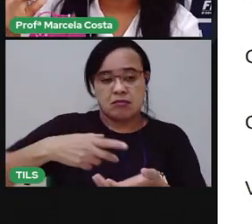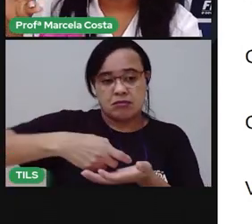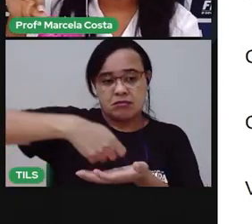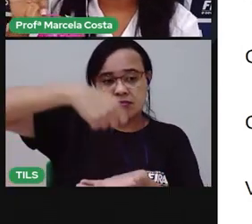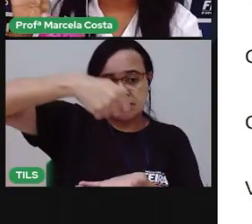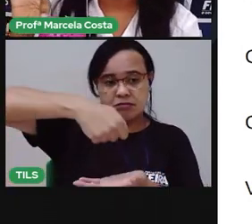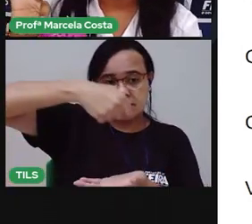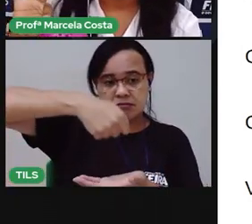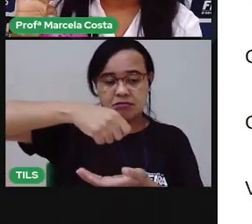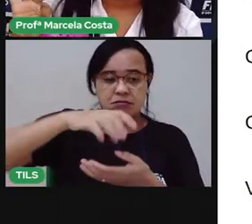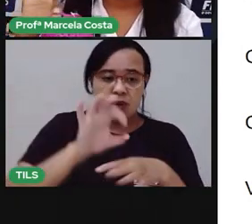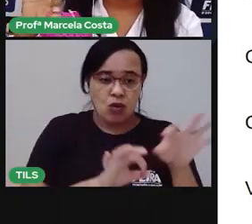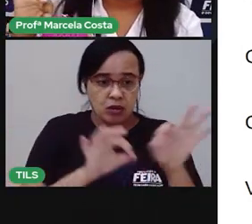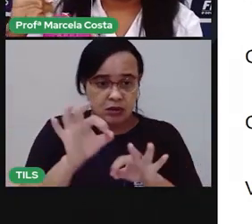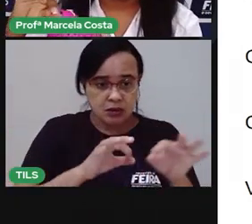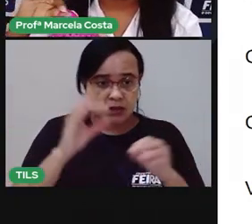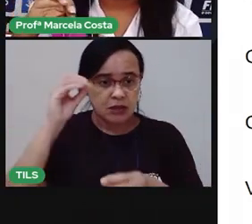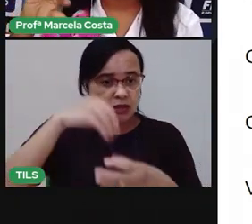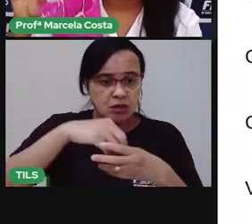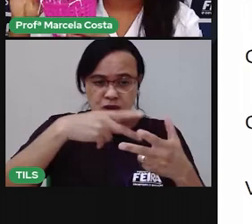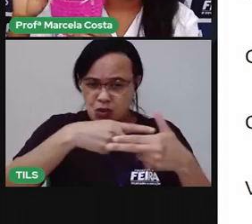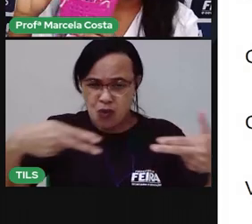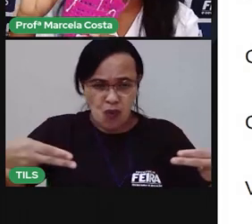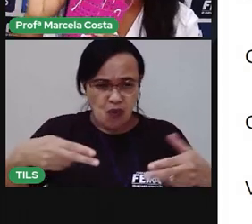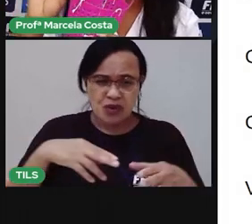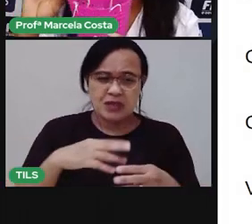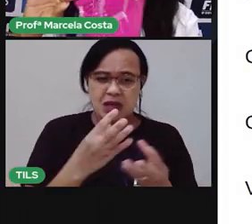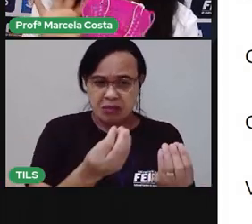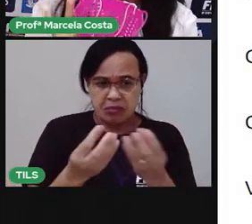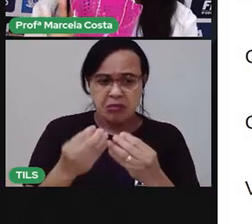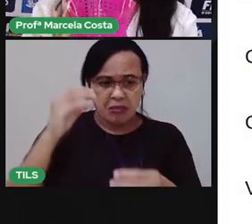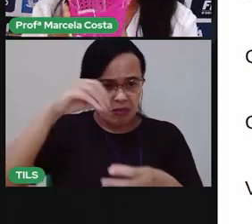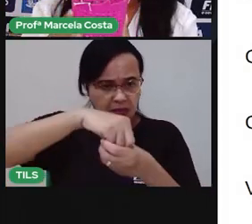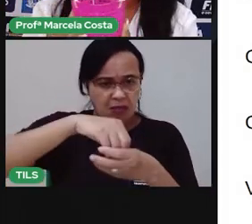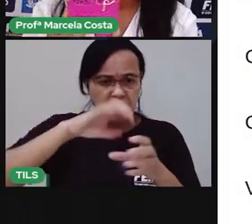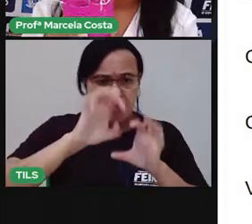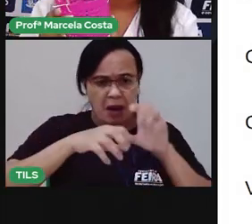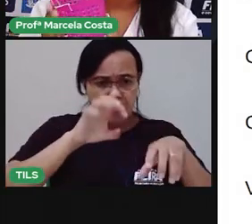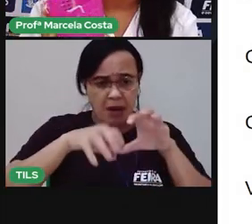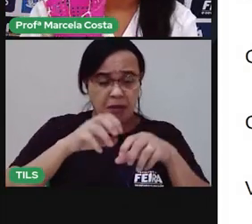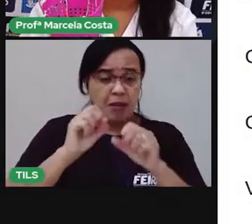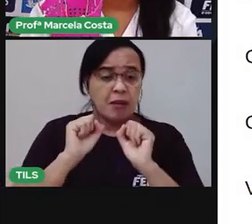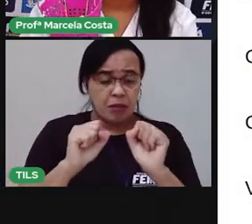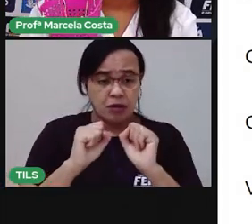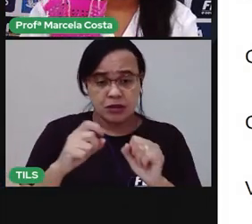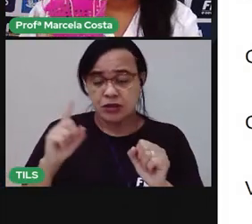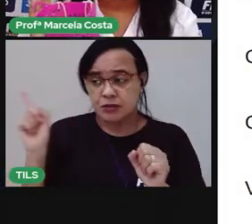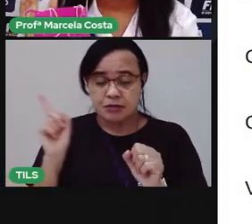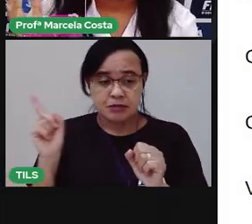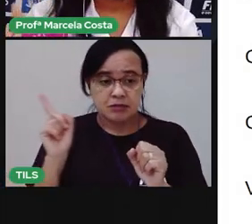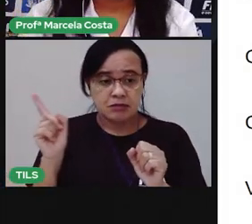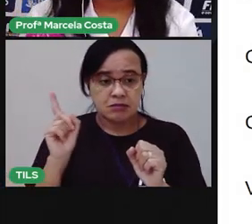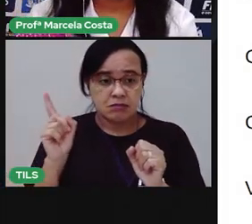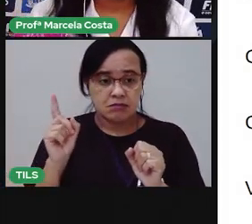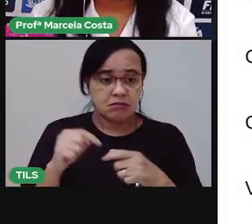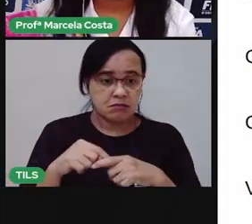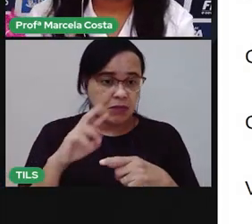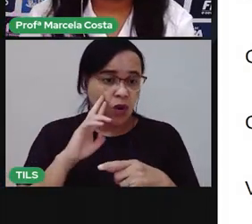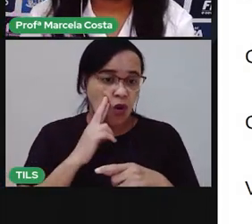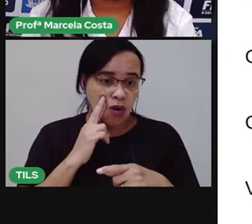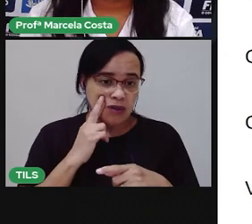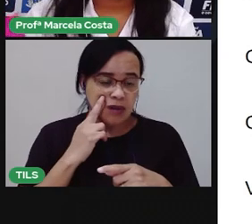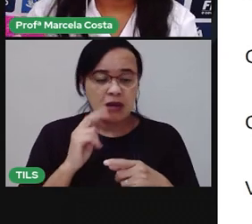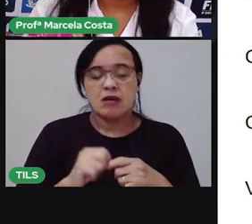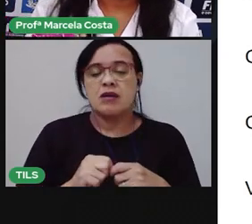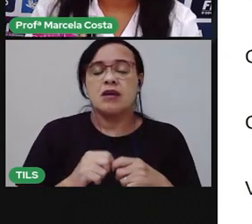organizador, que ele tem uma alça de um lado do outro e tem alguns furinhos. Você vai utilizar o